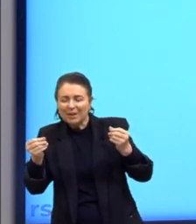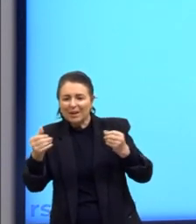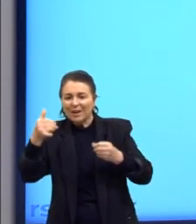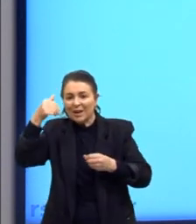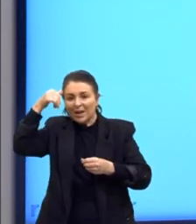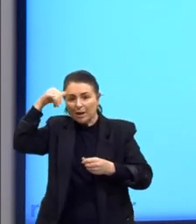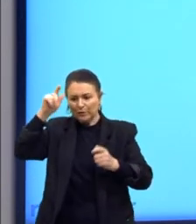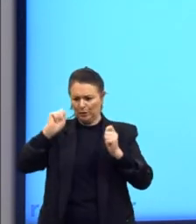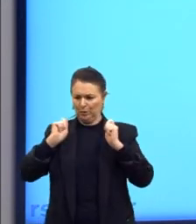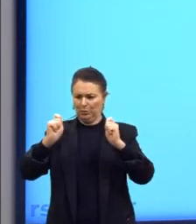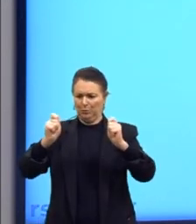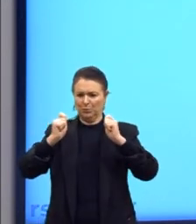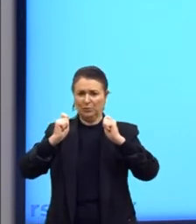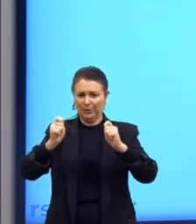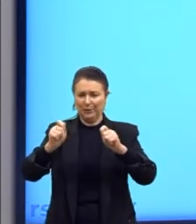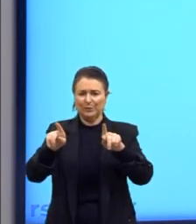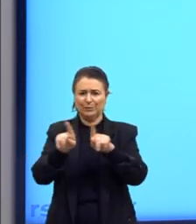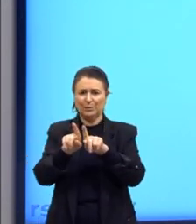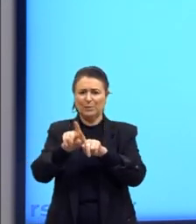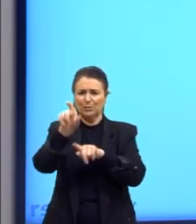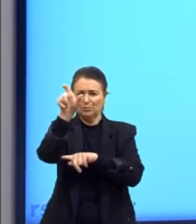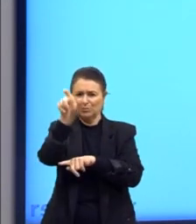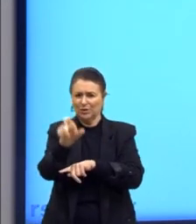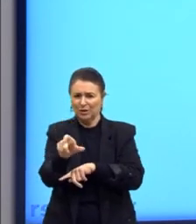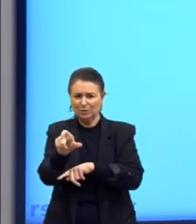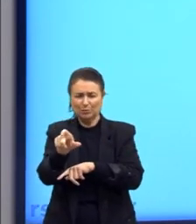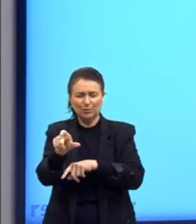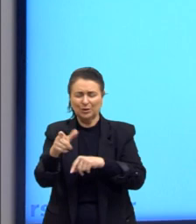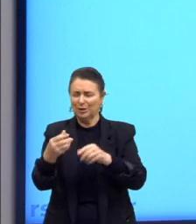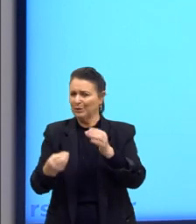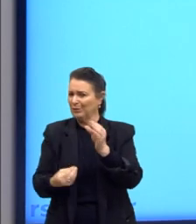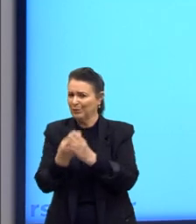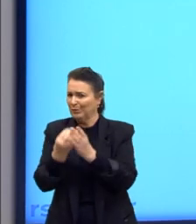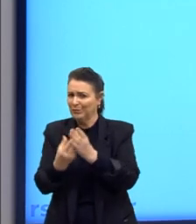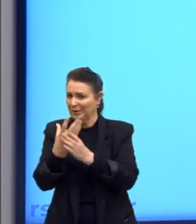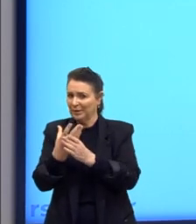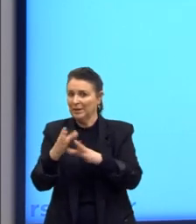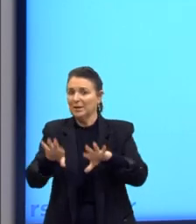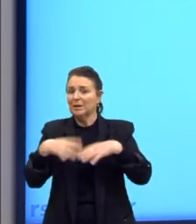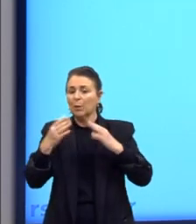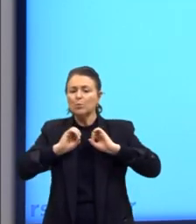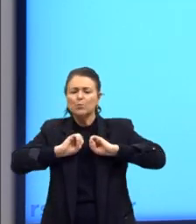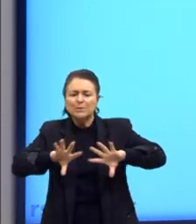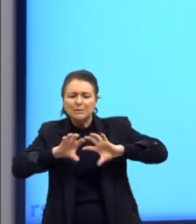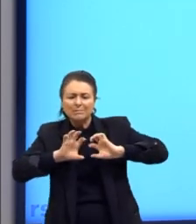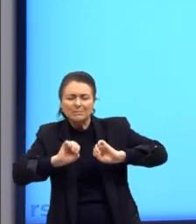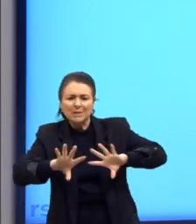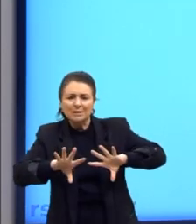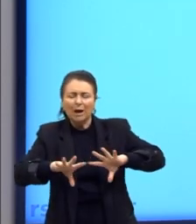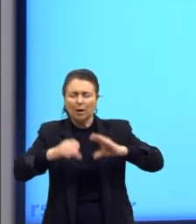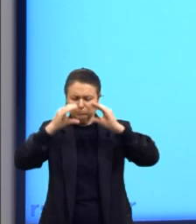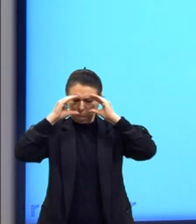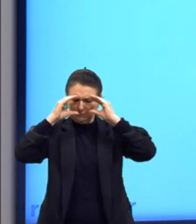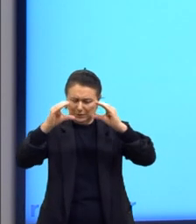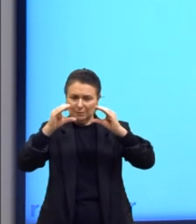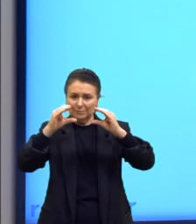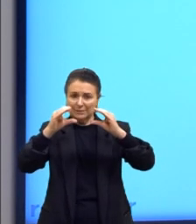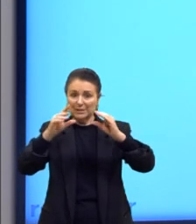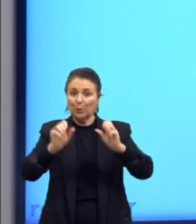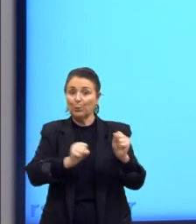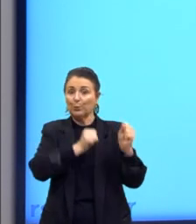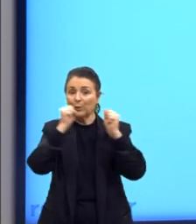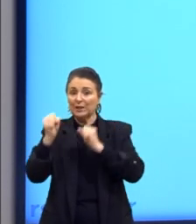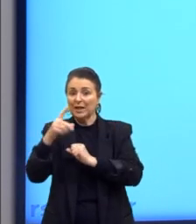sujeitos ineficientes, etc. Portanto, disciplinar as pessoas, essa é a proposta, esse é o poder disciplinar